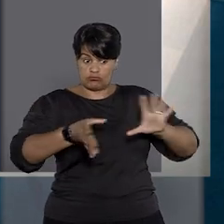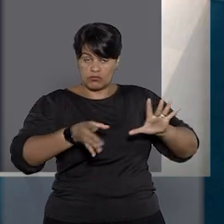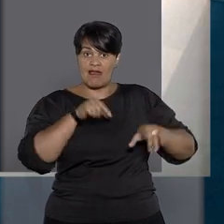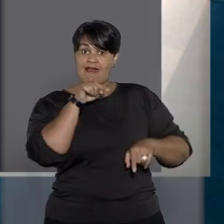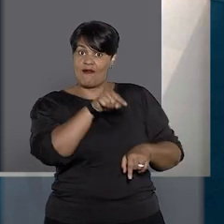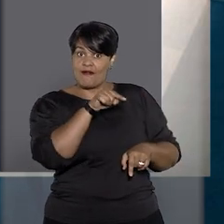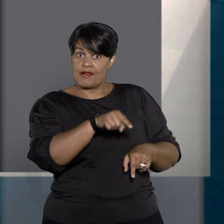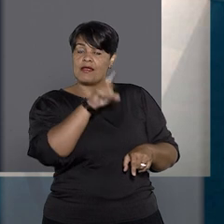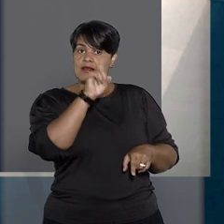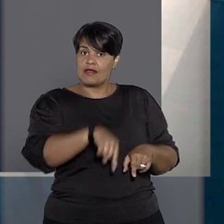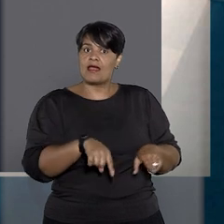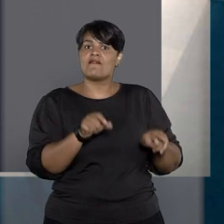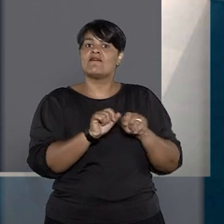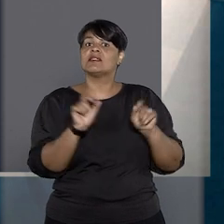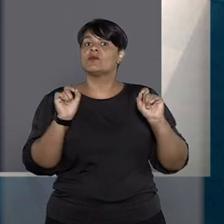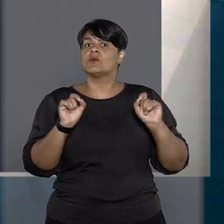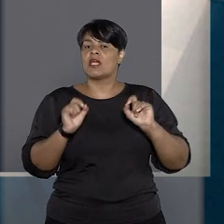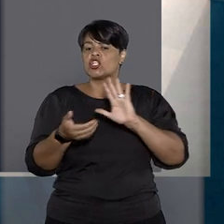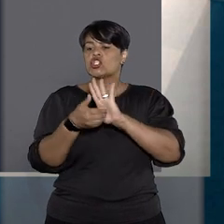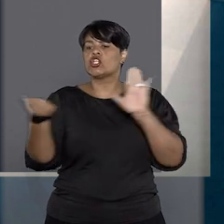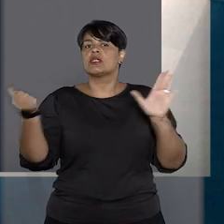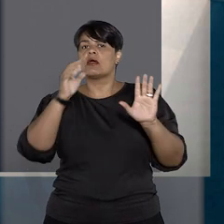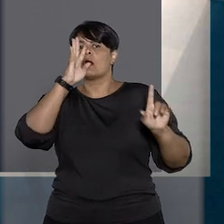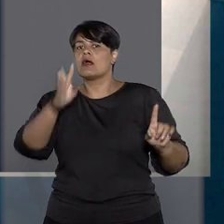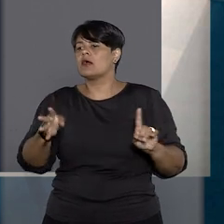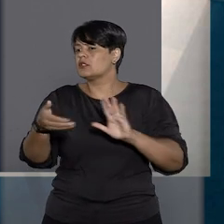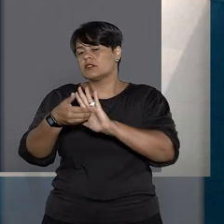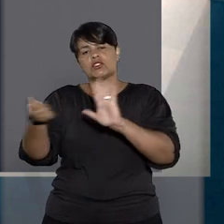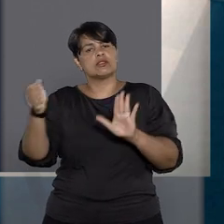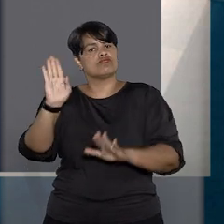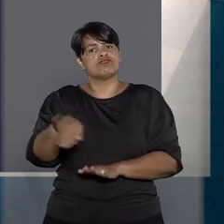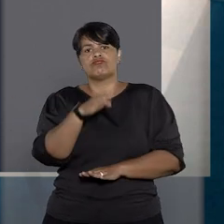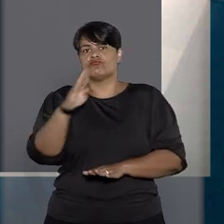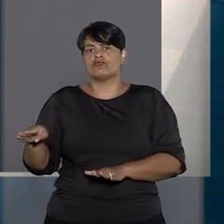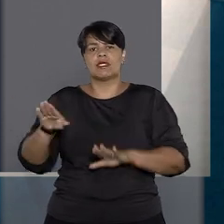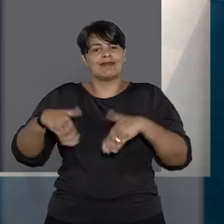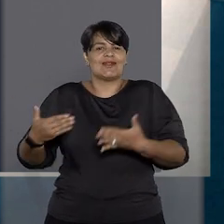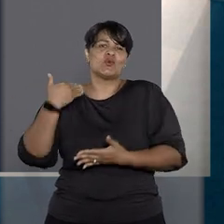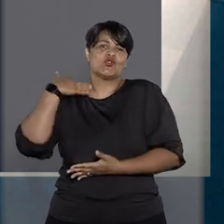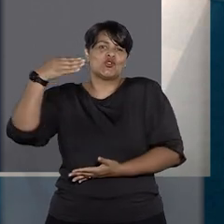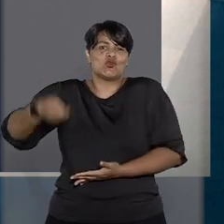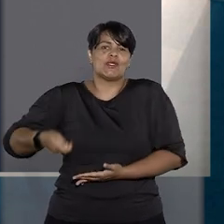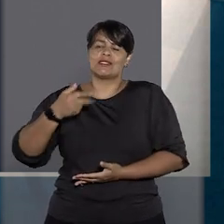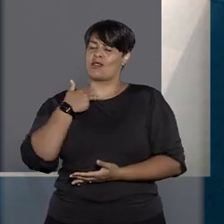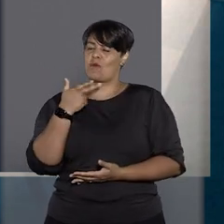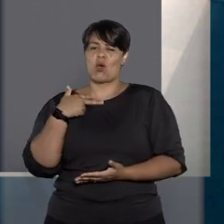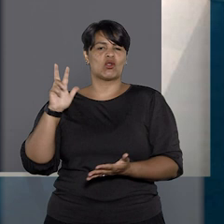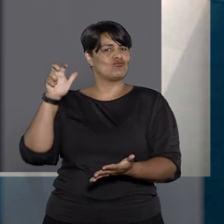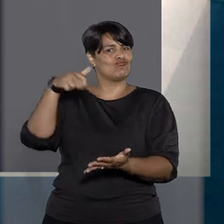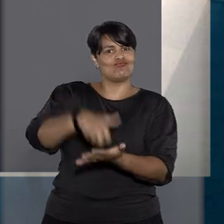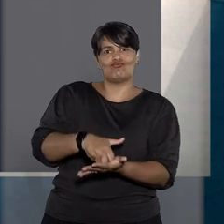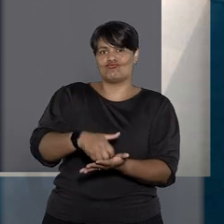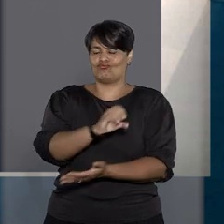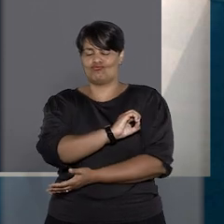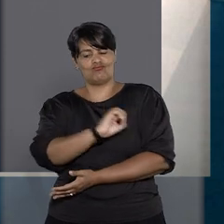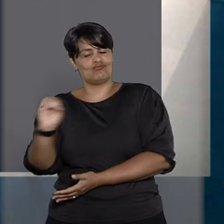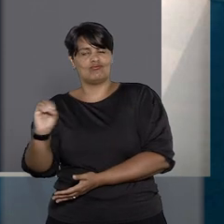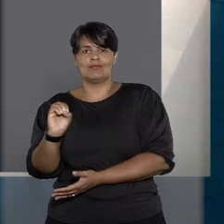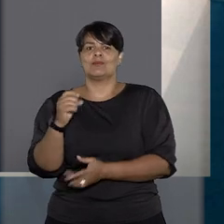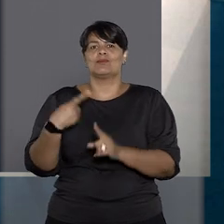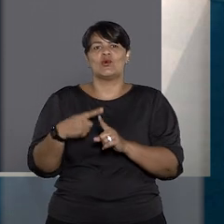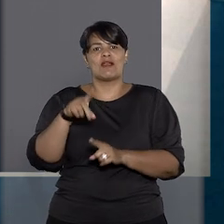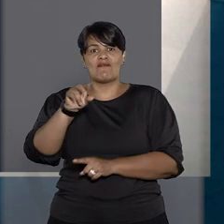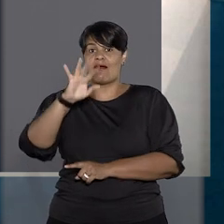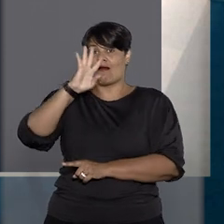de forma indireta, retirando a acusação, sem a qual o juiz não pode promover decreto condenatório sob